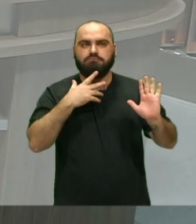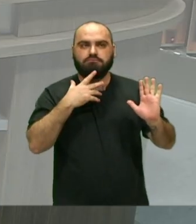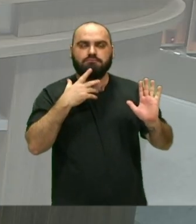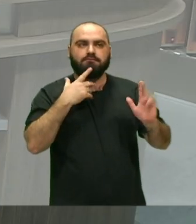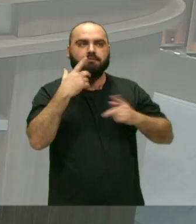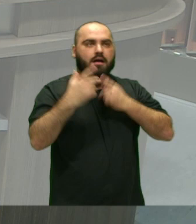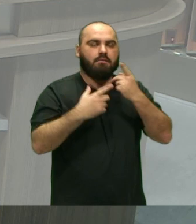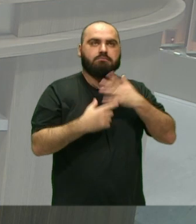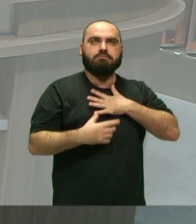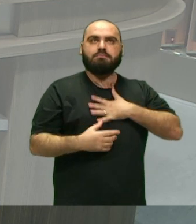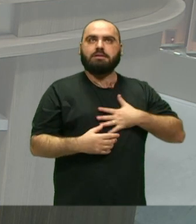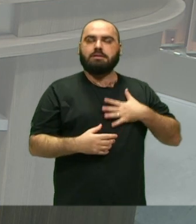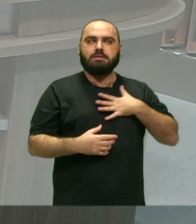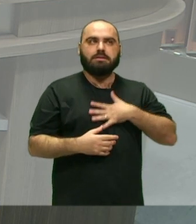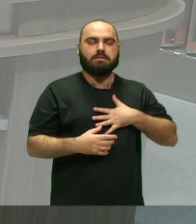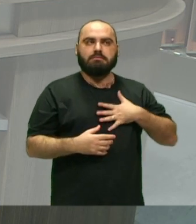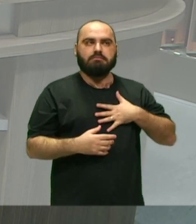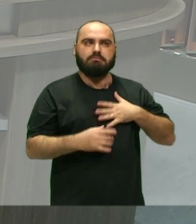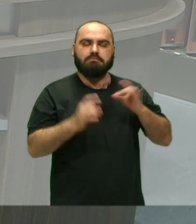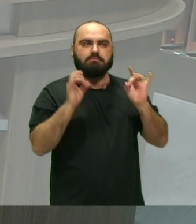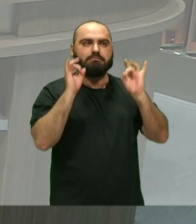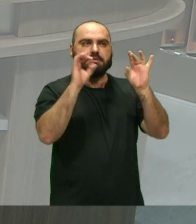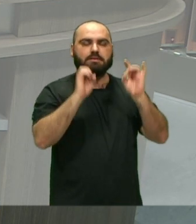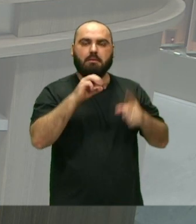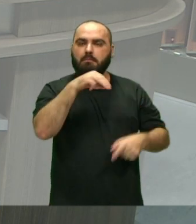especialmente a mestra Porque